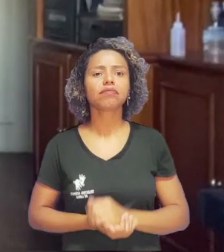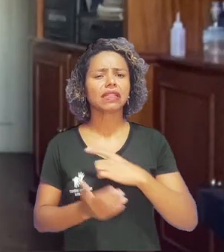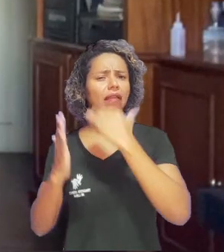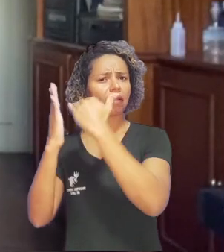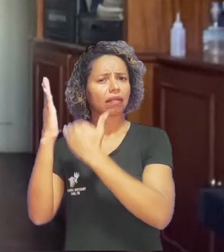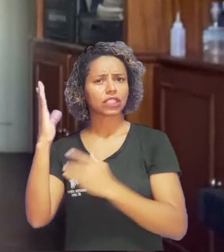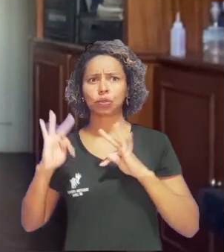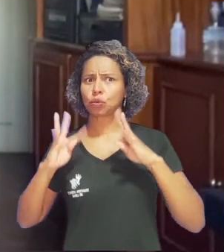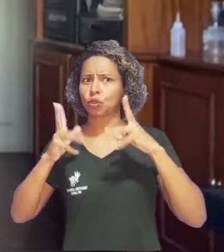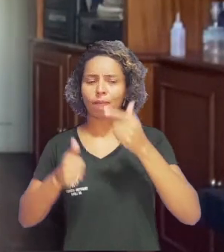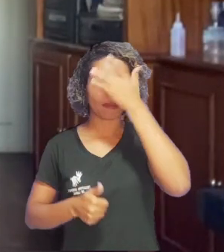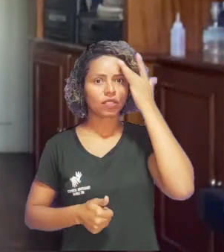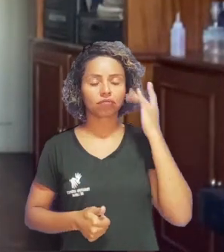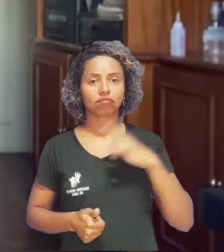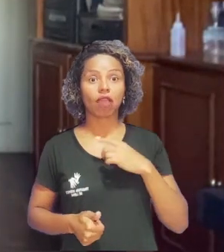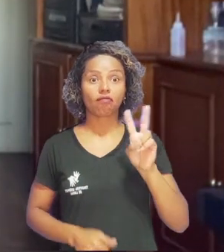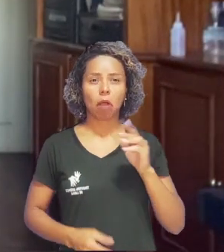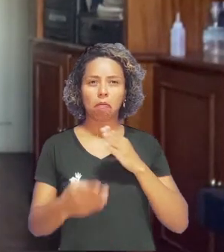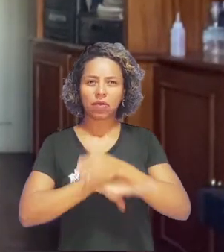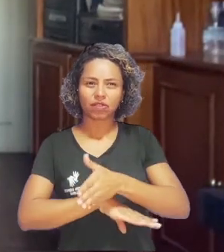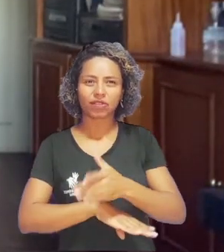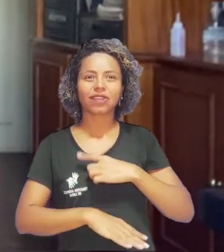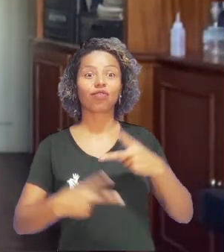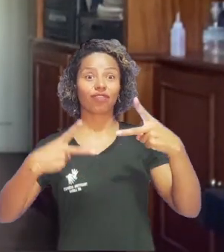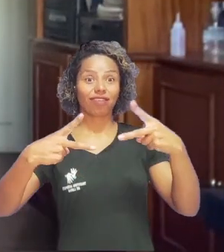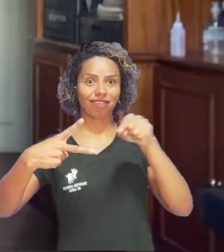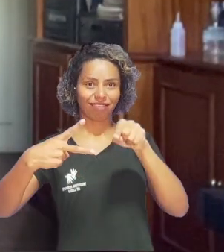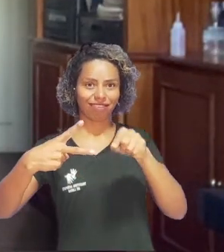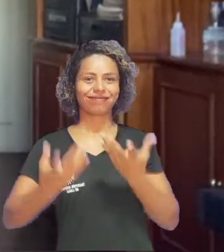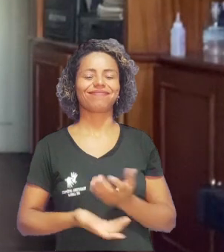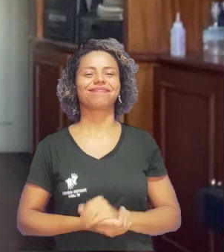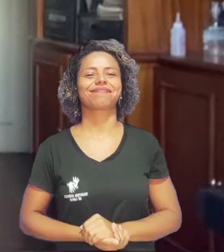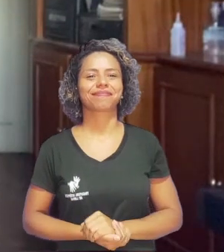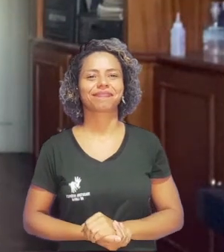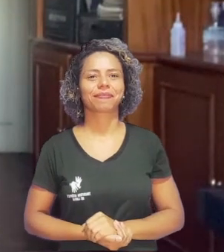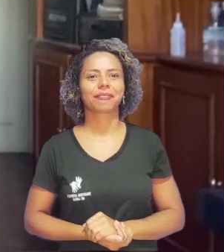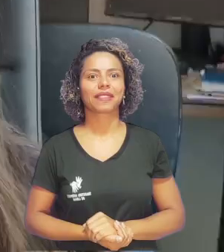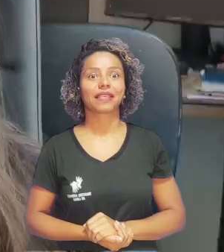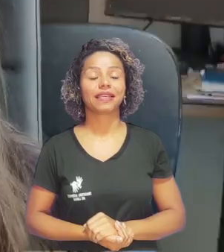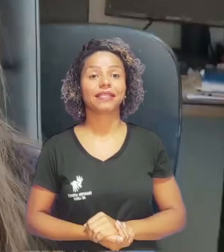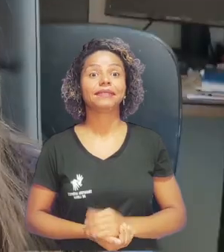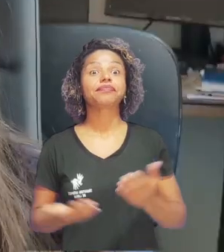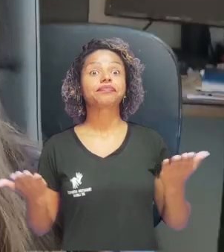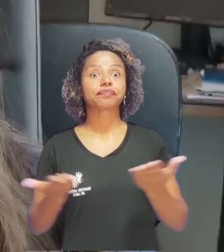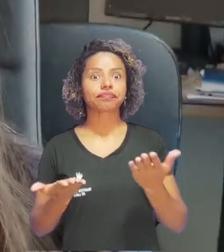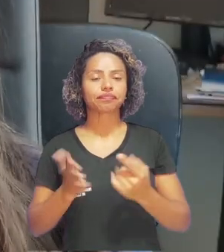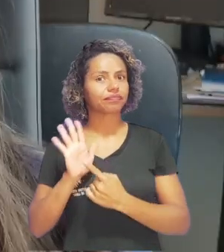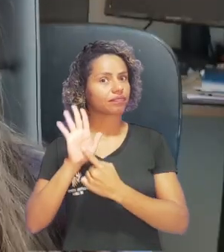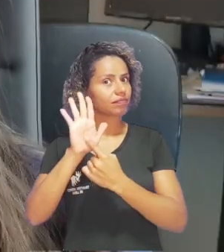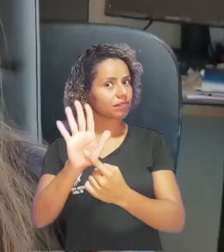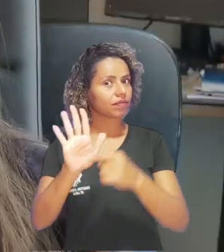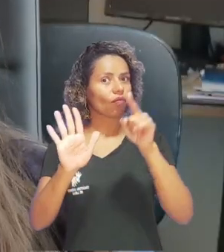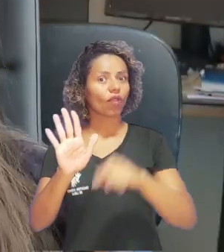A lista completa da reclassificação você encontra no link que está aparecendo aqui na tela. E, Letícia, o